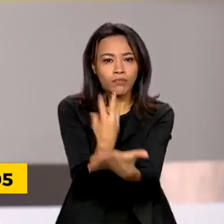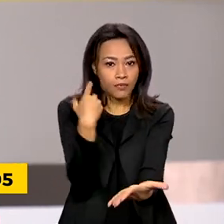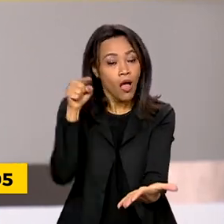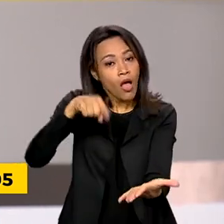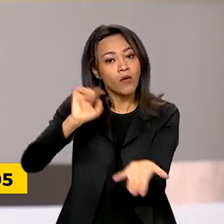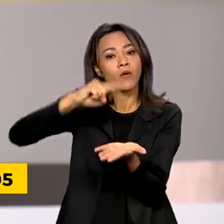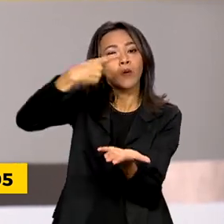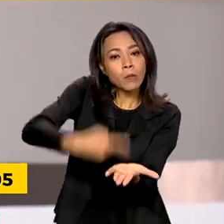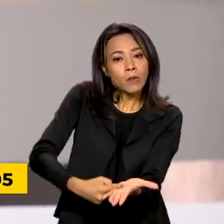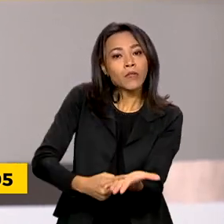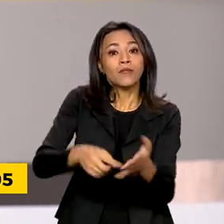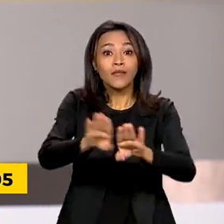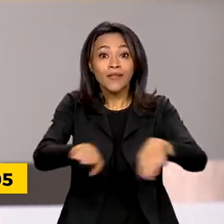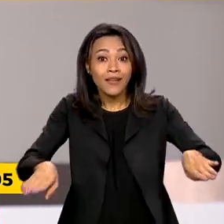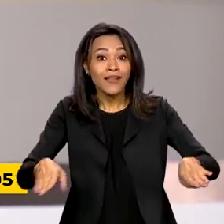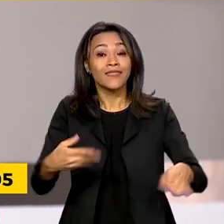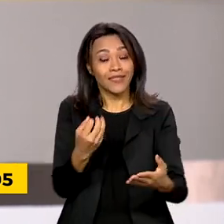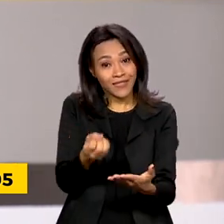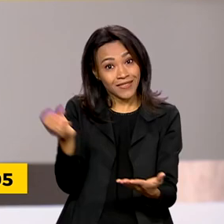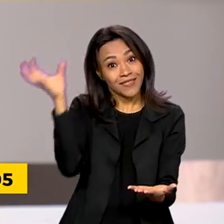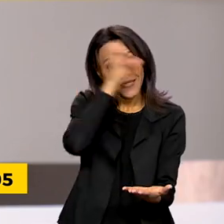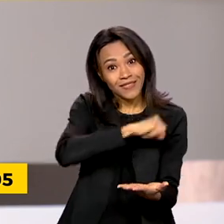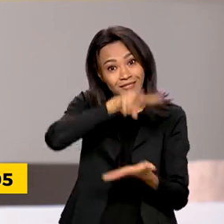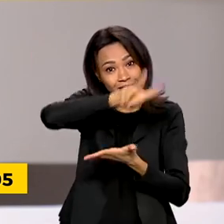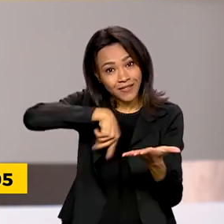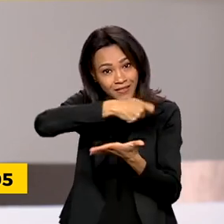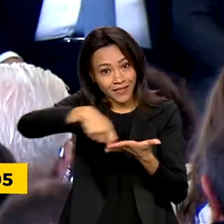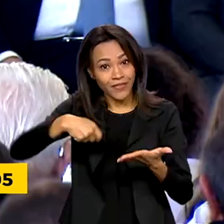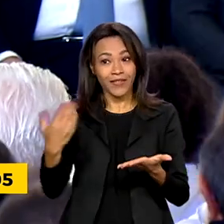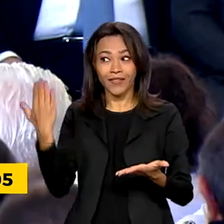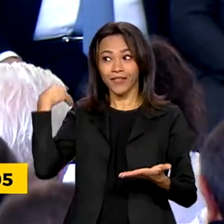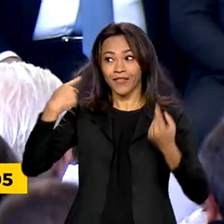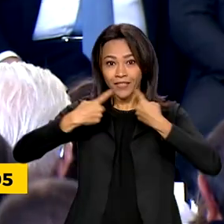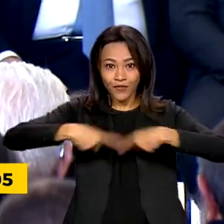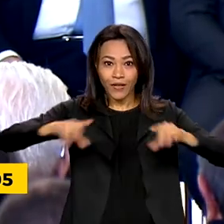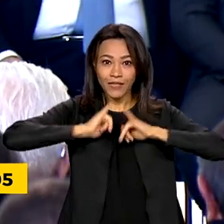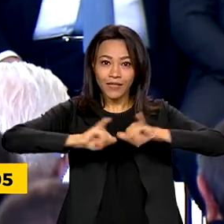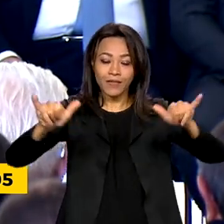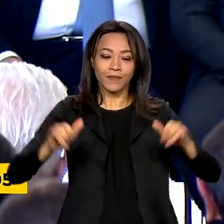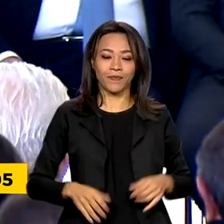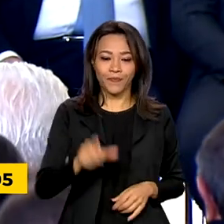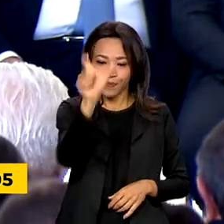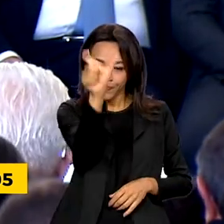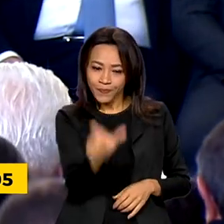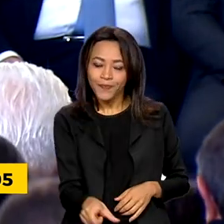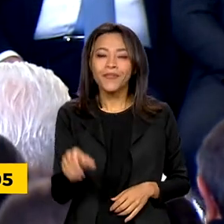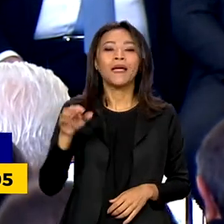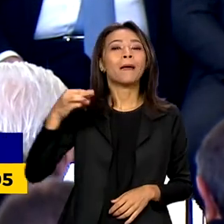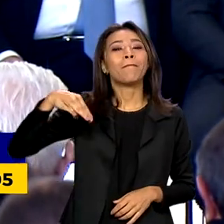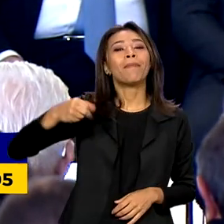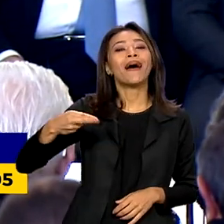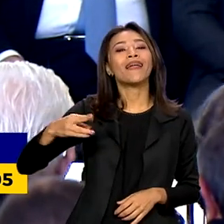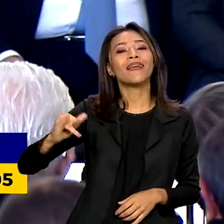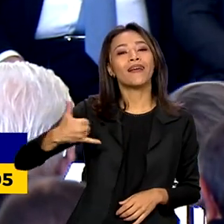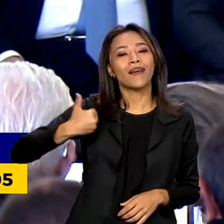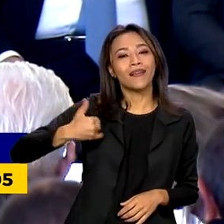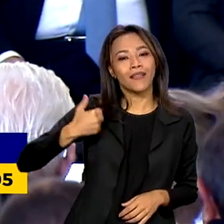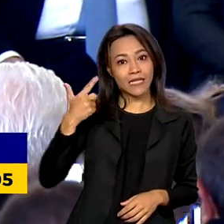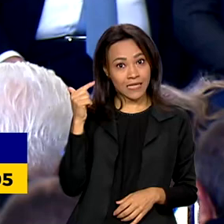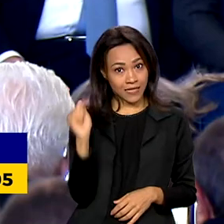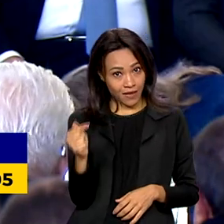alfabetizada lançado nessa segunda-feira. Meu nome é Maria Eduarda e eu tenho 7 anos